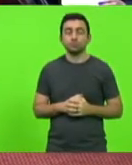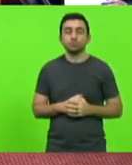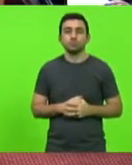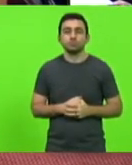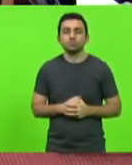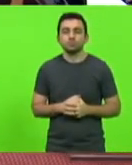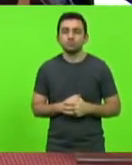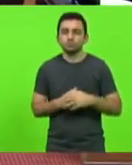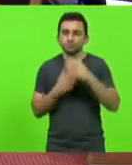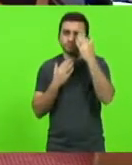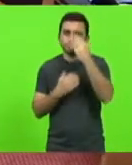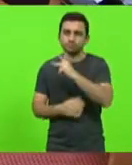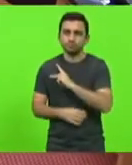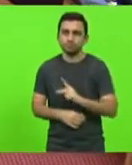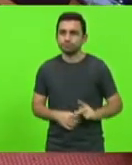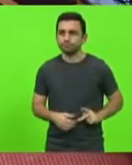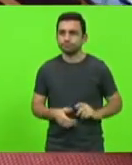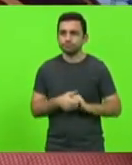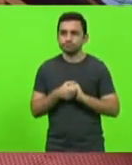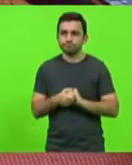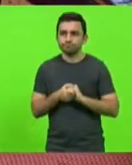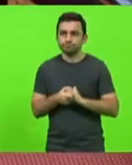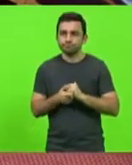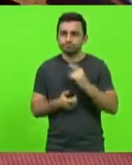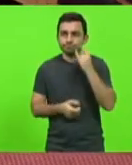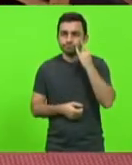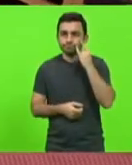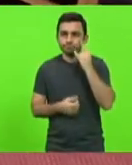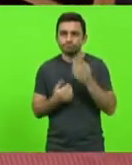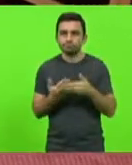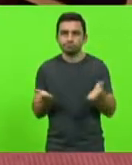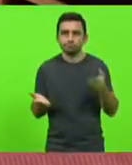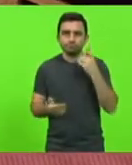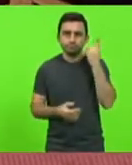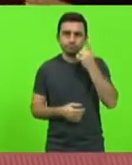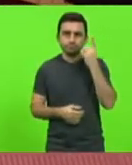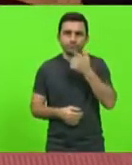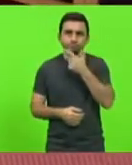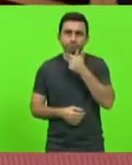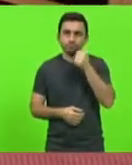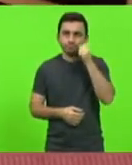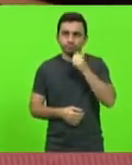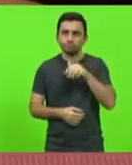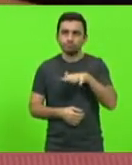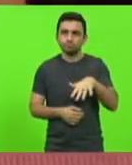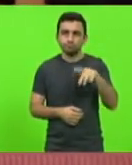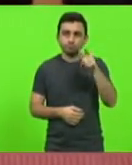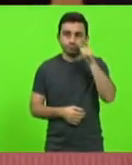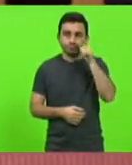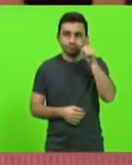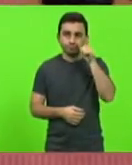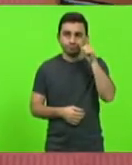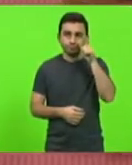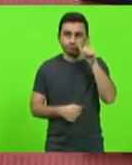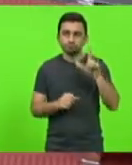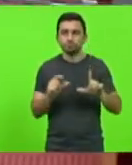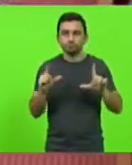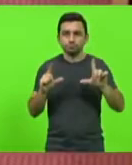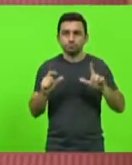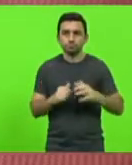Obrigado, presidente. Cumprimento, vossa excelência, deputado Mauro de Nadal, os nobres colegas deputados, deputadas, quem nos assiste nos canais respectivos.